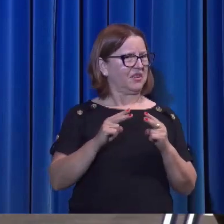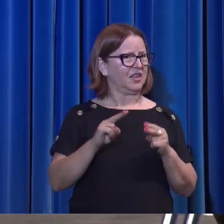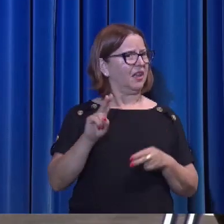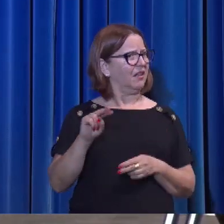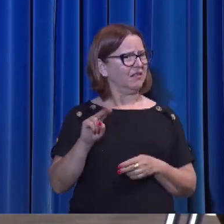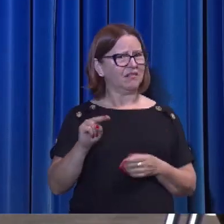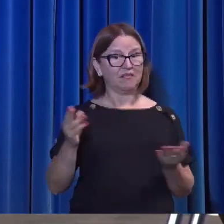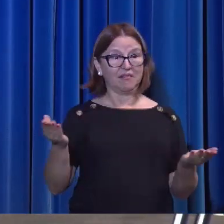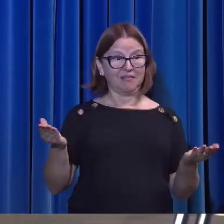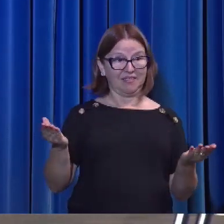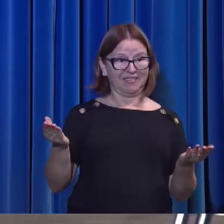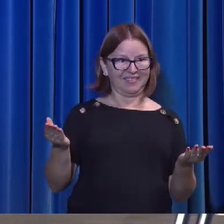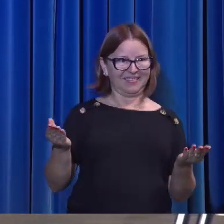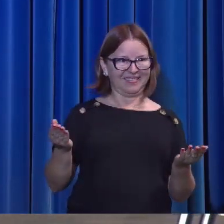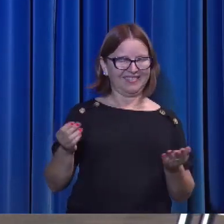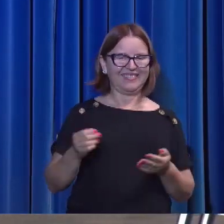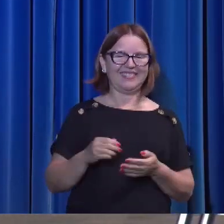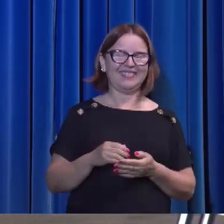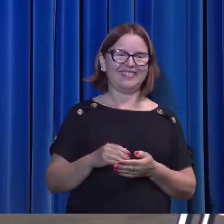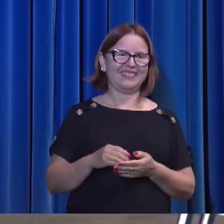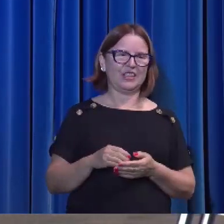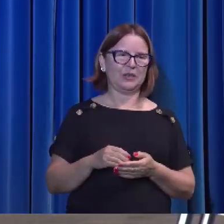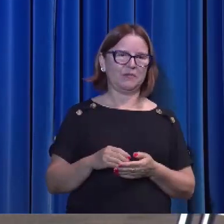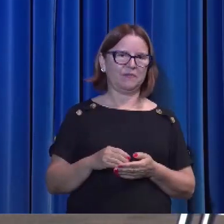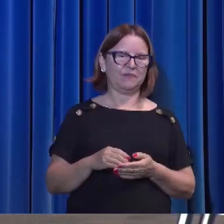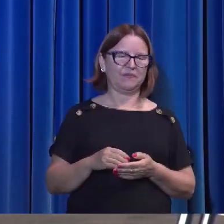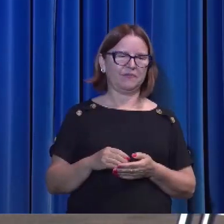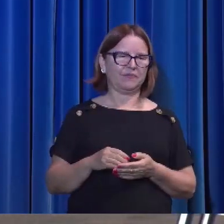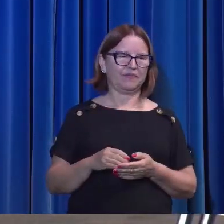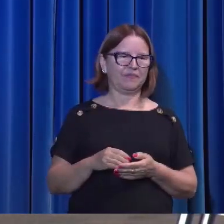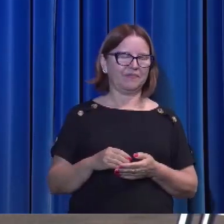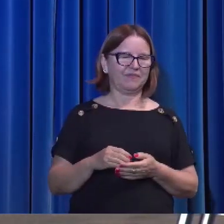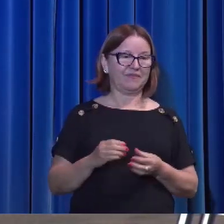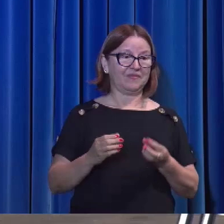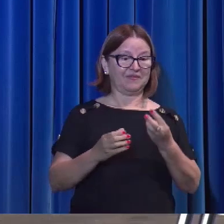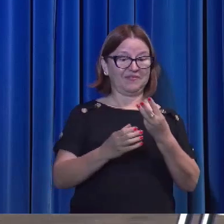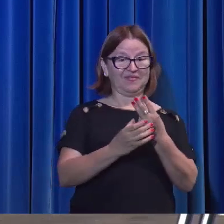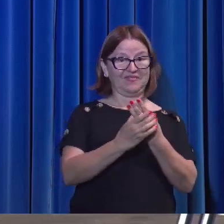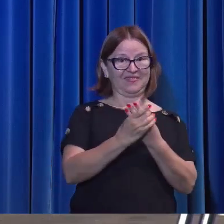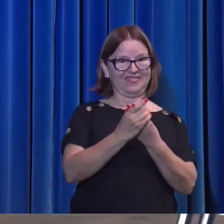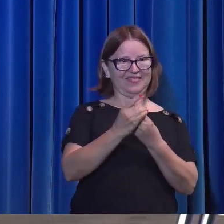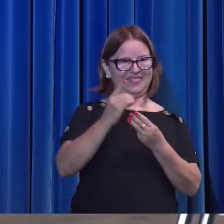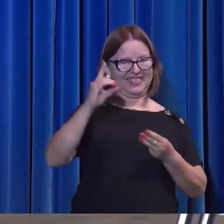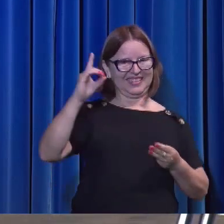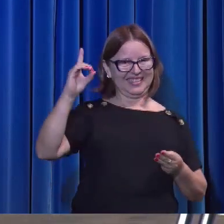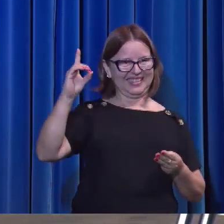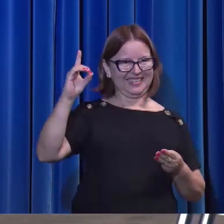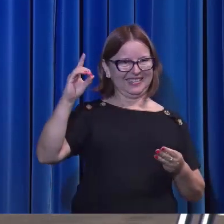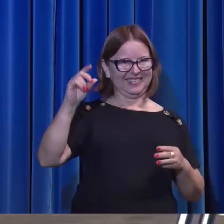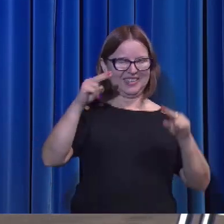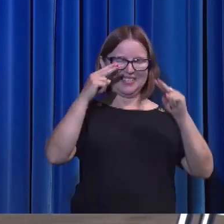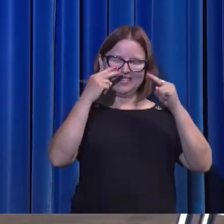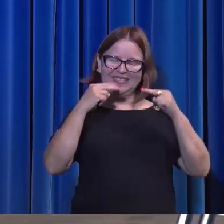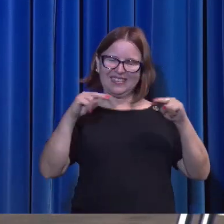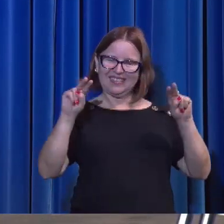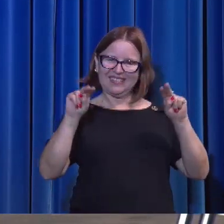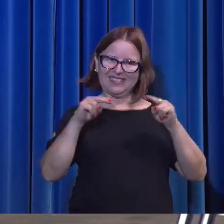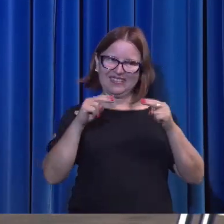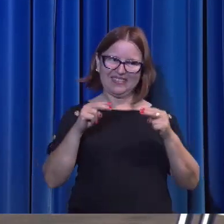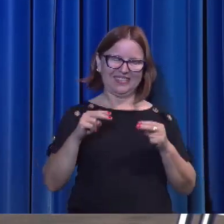Eles têm um dueto, não um dueto, mas um trio. Há uma harmonia, há uma